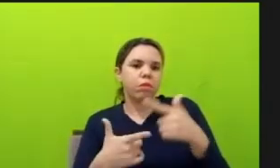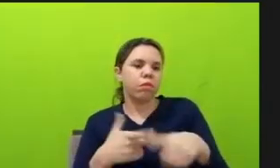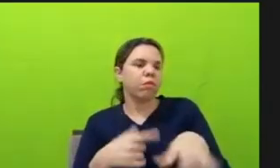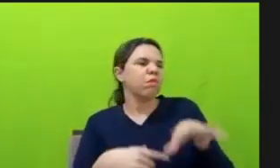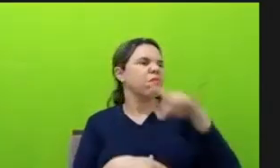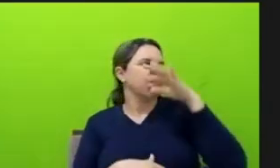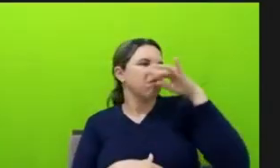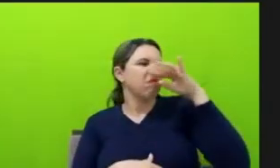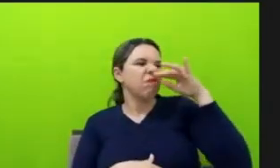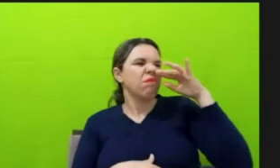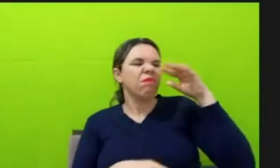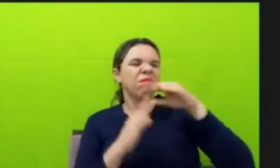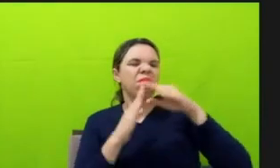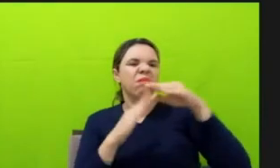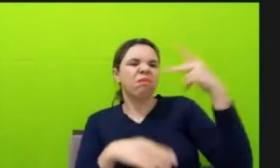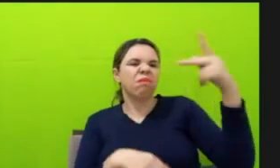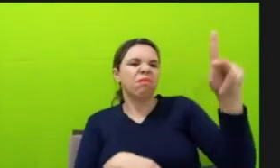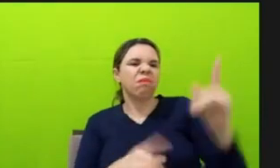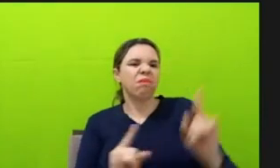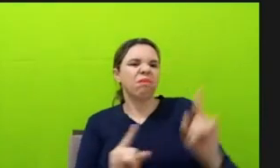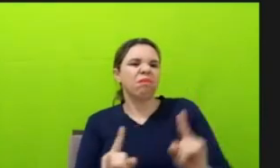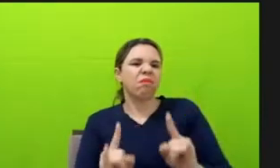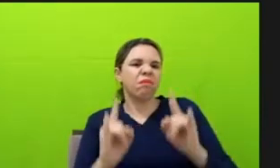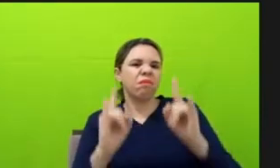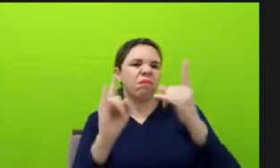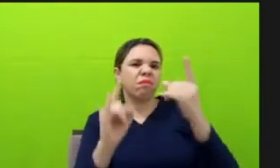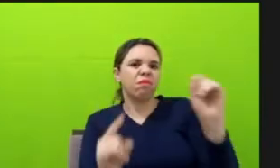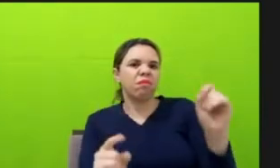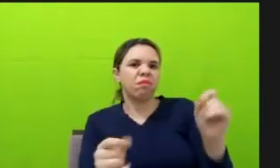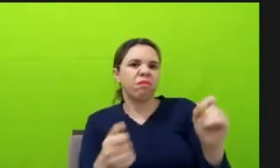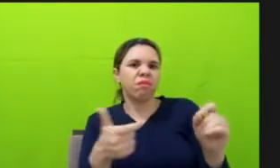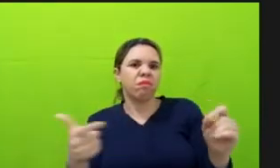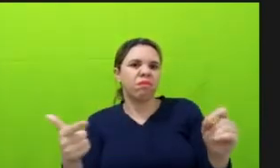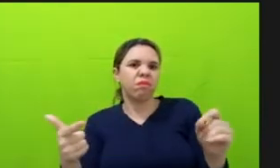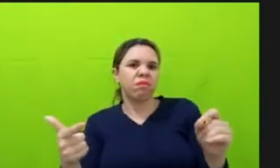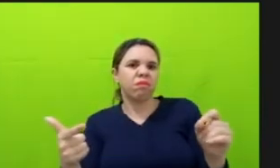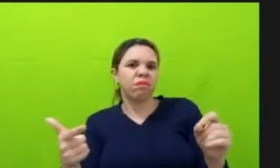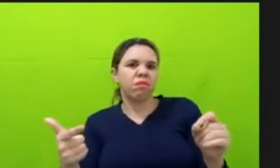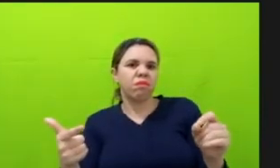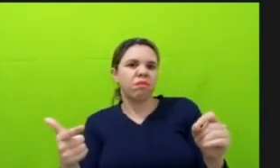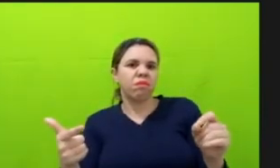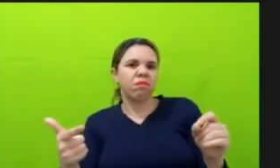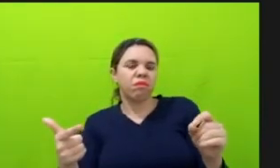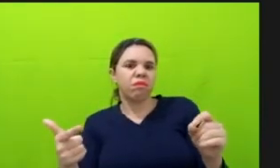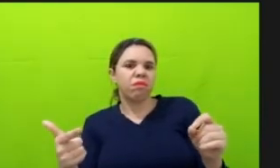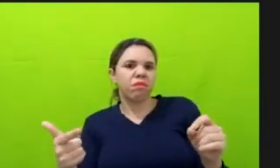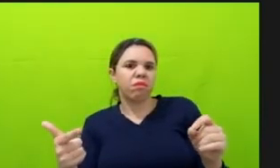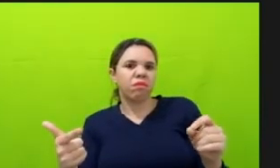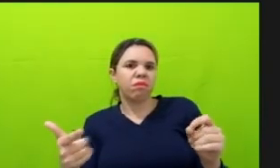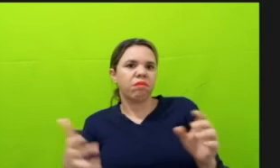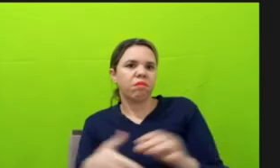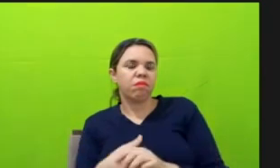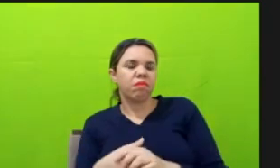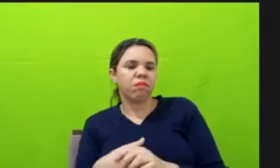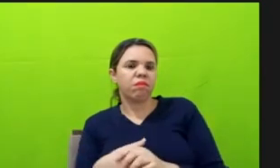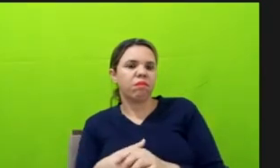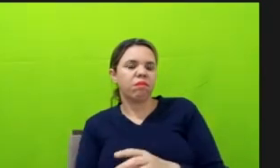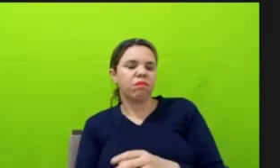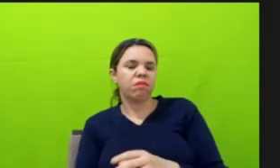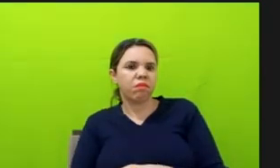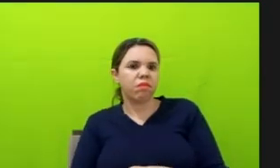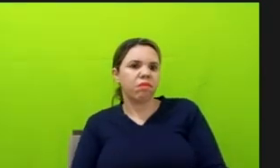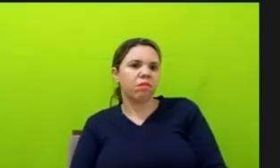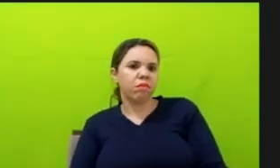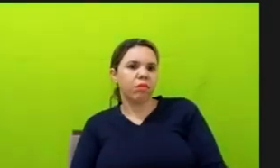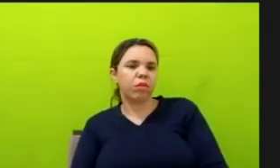num prédio de dez, doze andares, até casas no solo, assim, sem dois andares, todo mundo sentindo o cheiro de